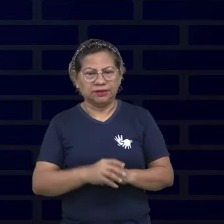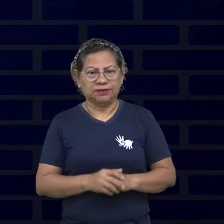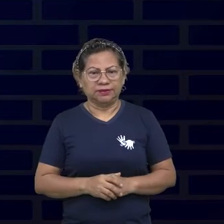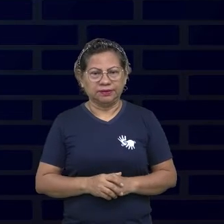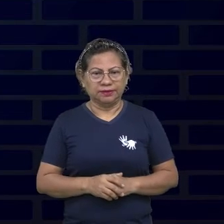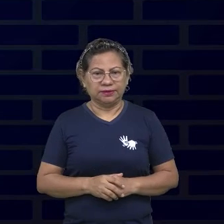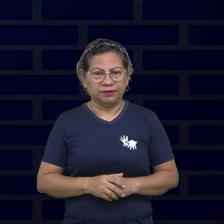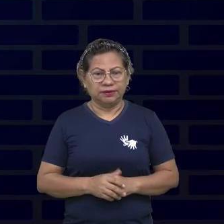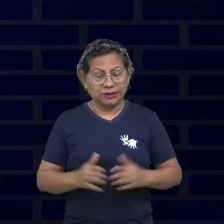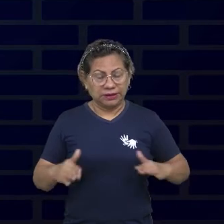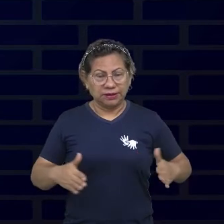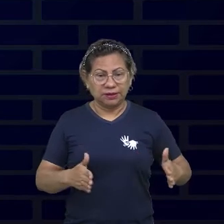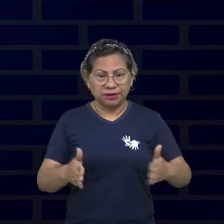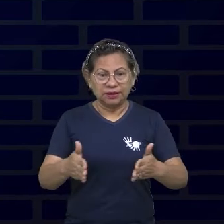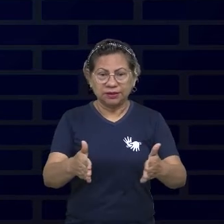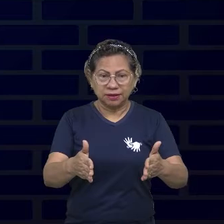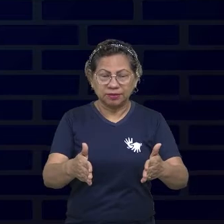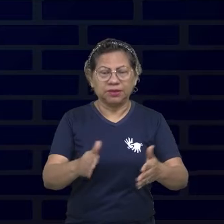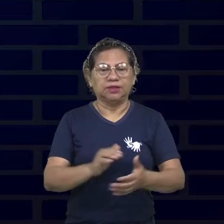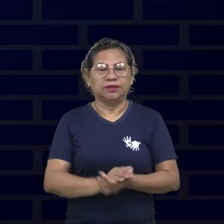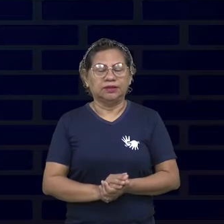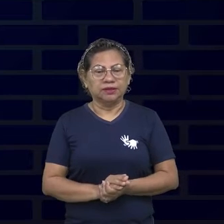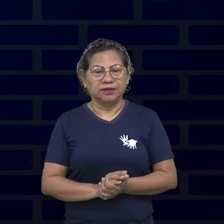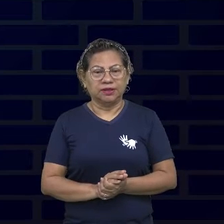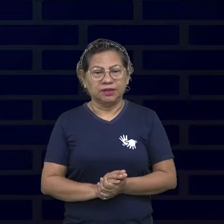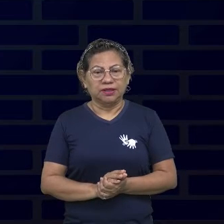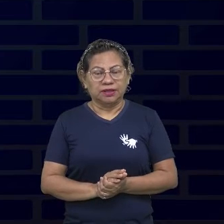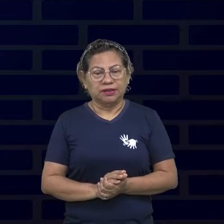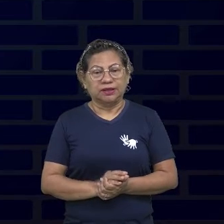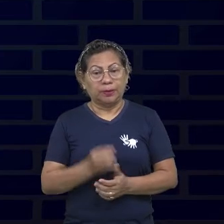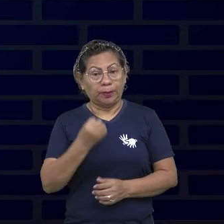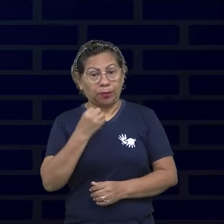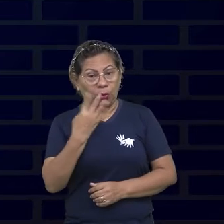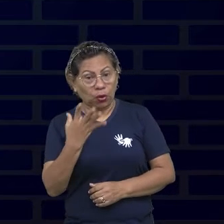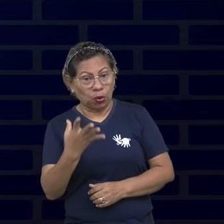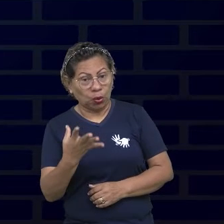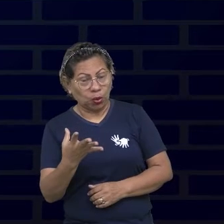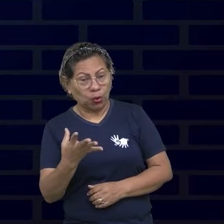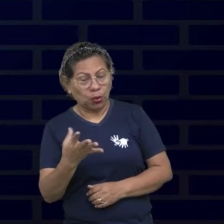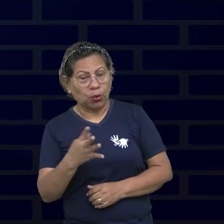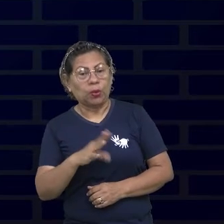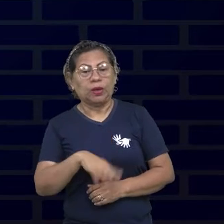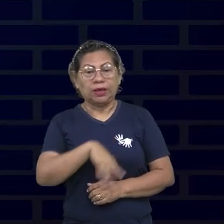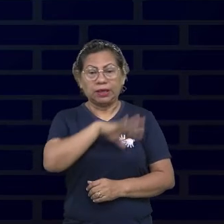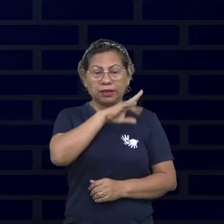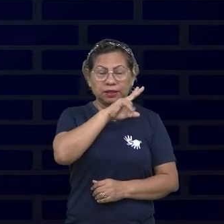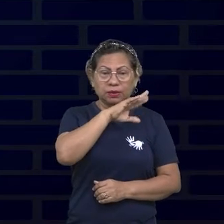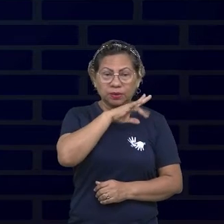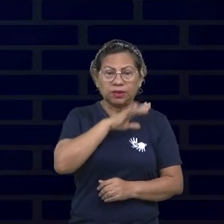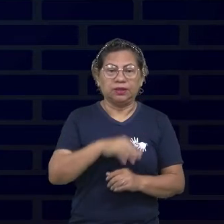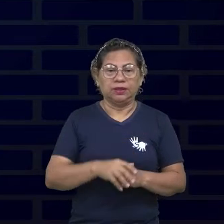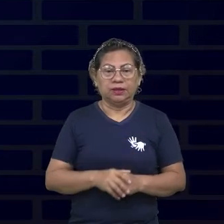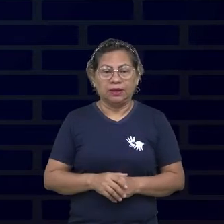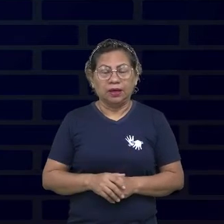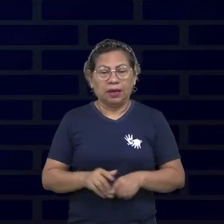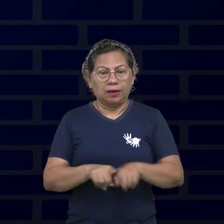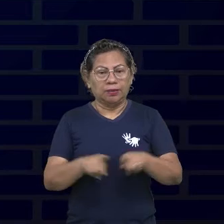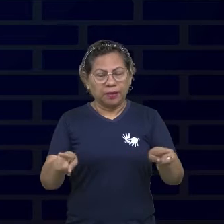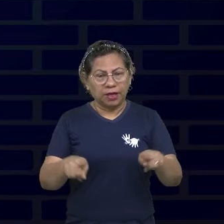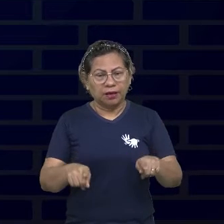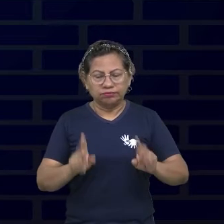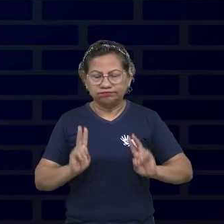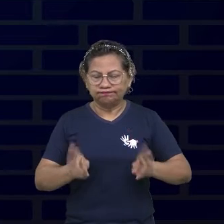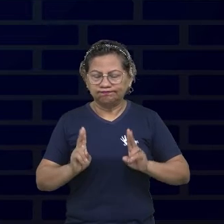caminho, muitas coisas se aproximam. Coisas boas e coisas ruins. Mas em todo esse período, eu sempre fiz uma